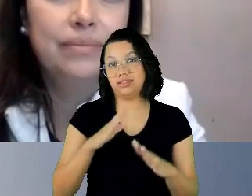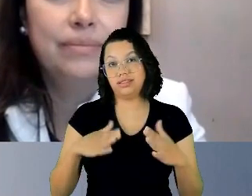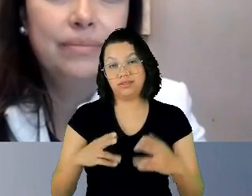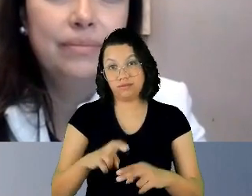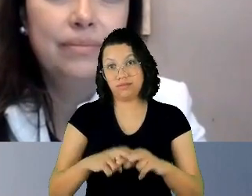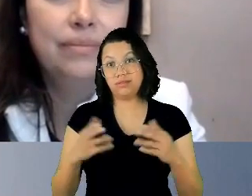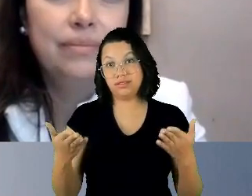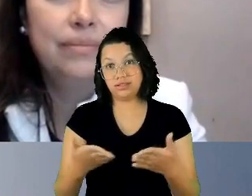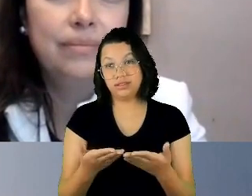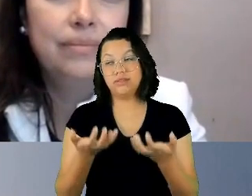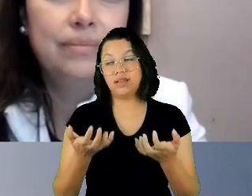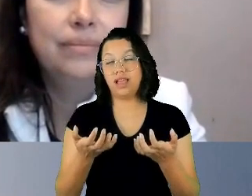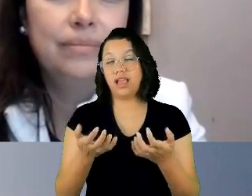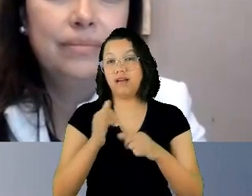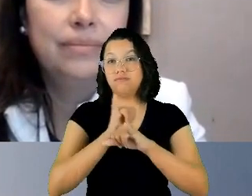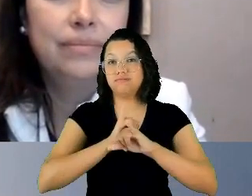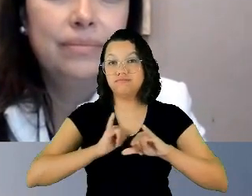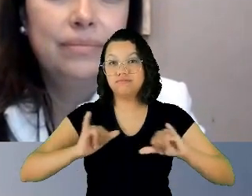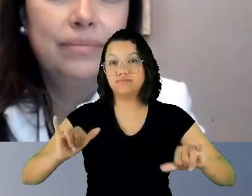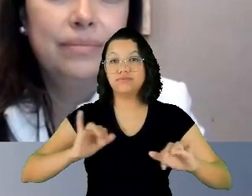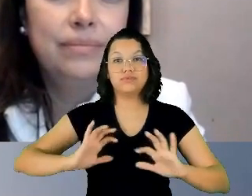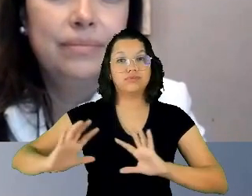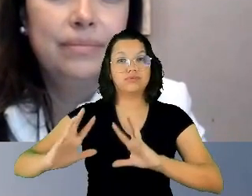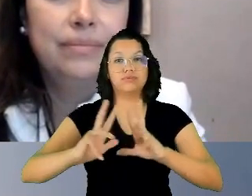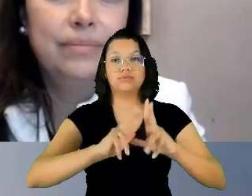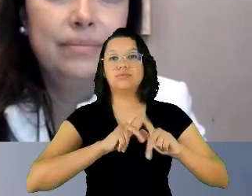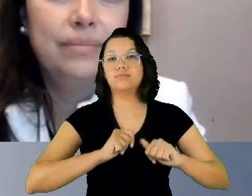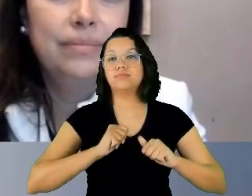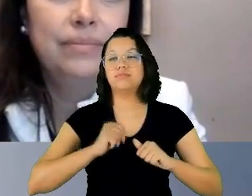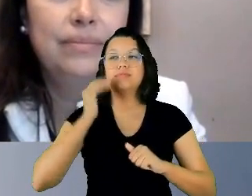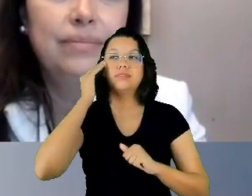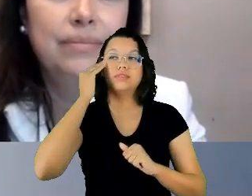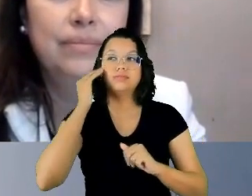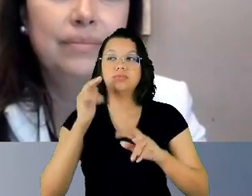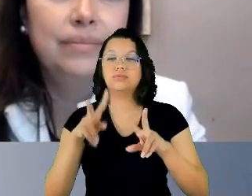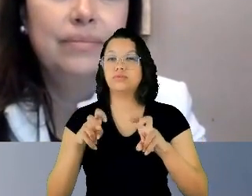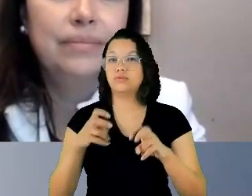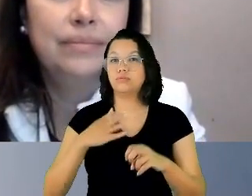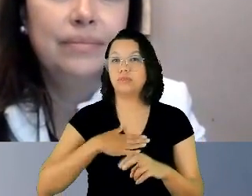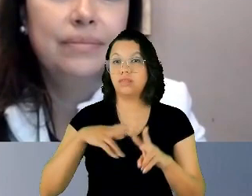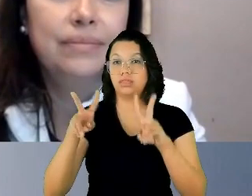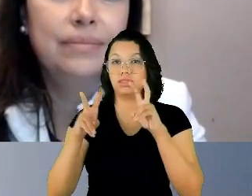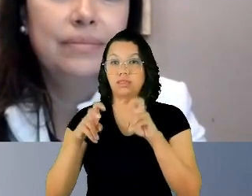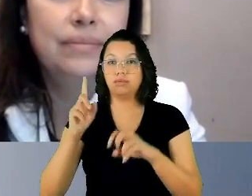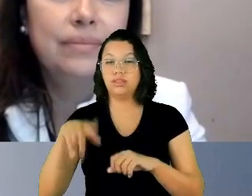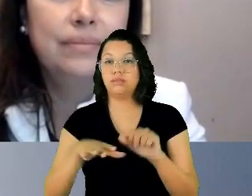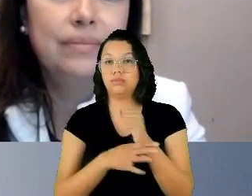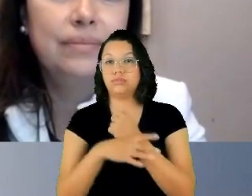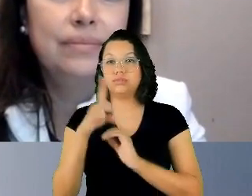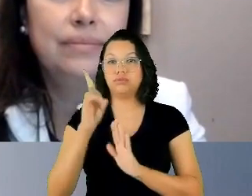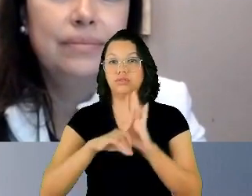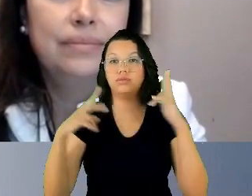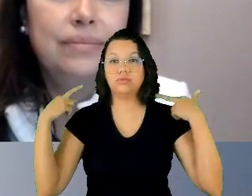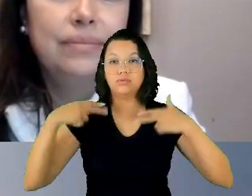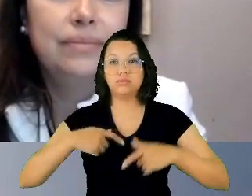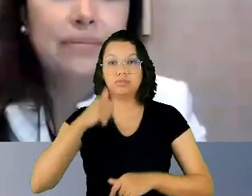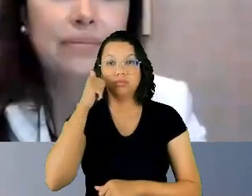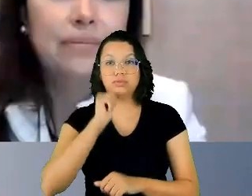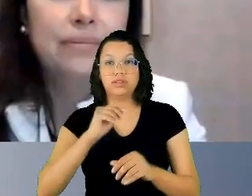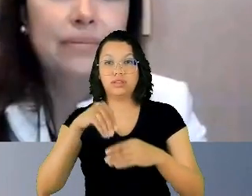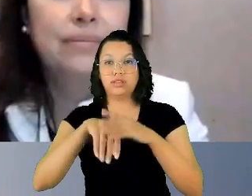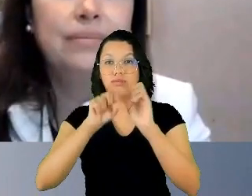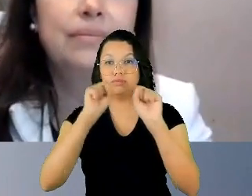todos reflexões sobre o meu tema, que é a proteção dos direitos humanos das mulheres no sistema interamericano. E fiquei muito